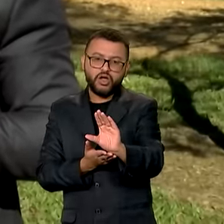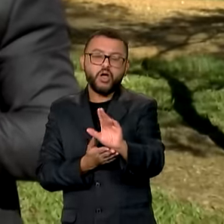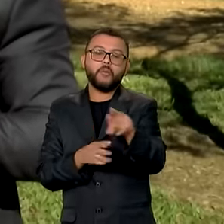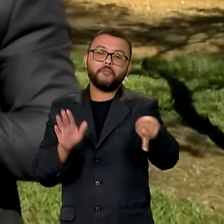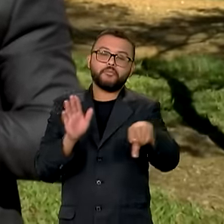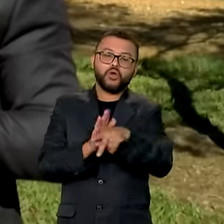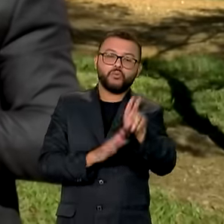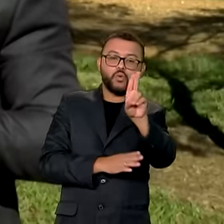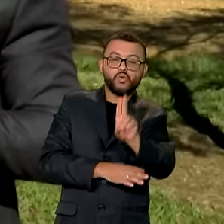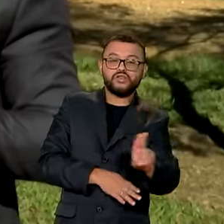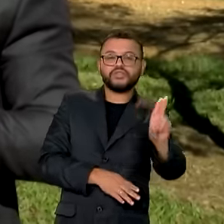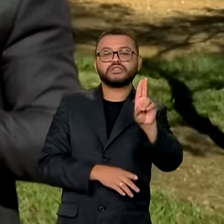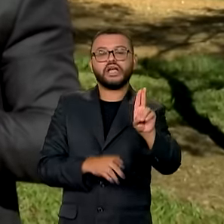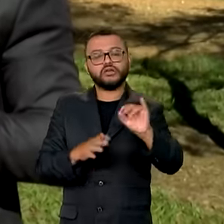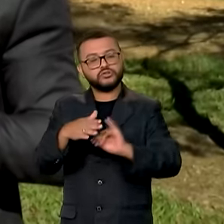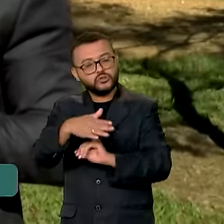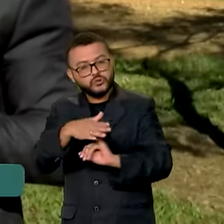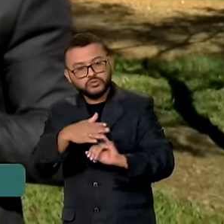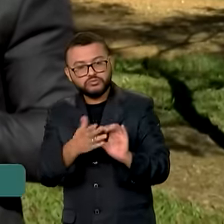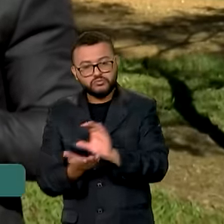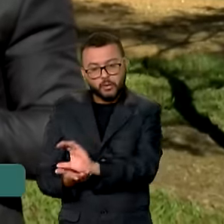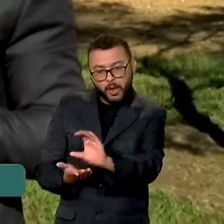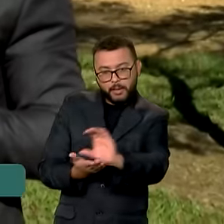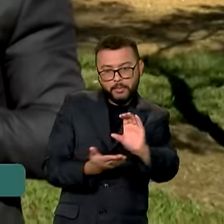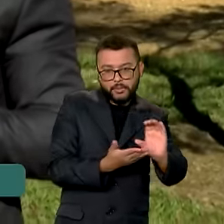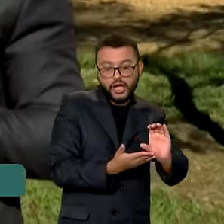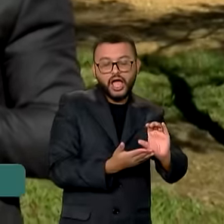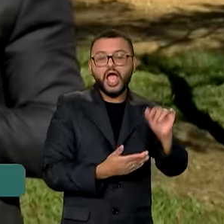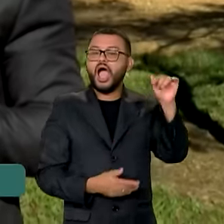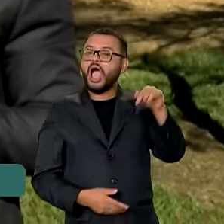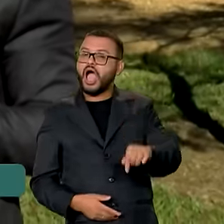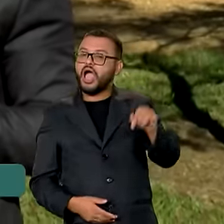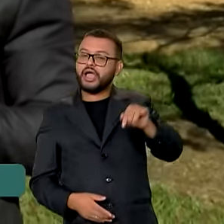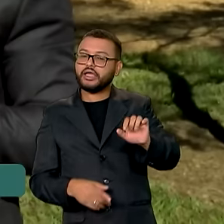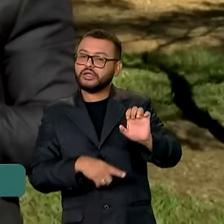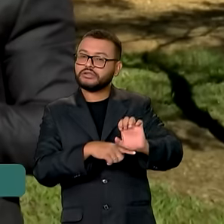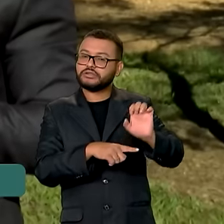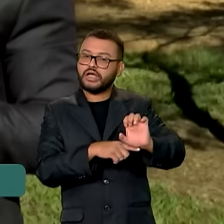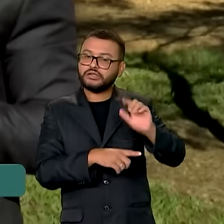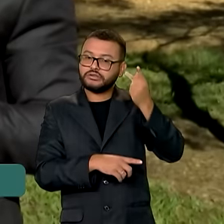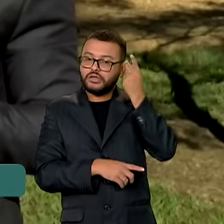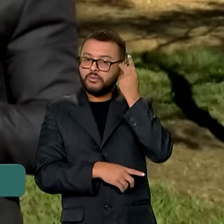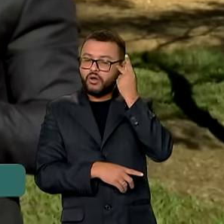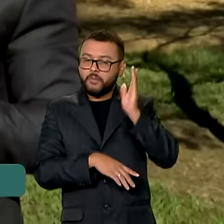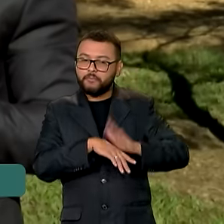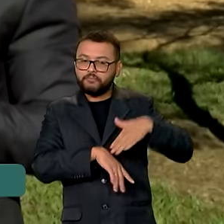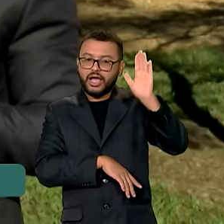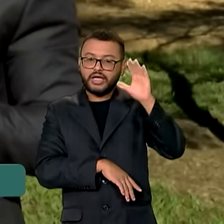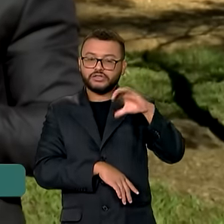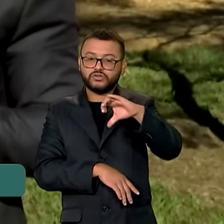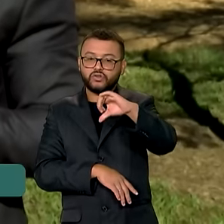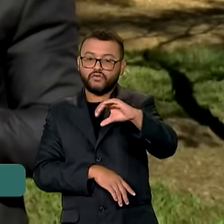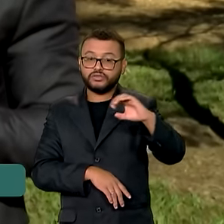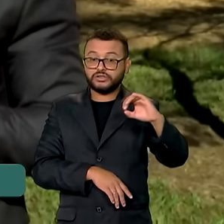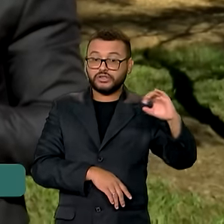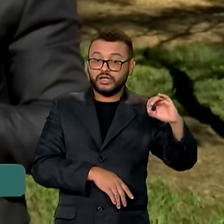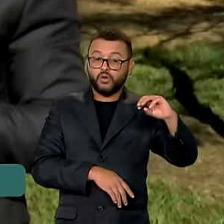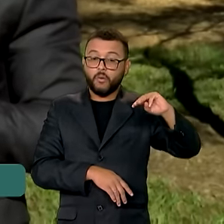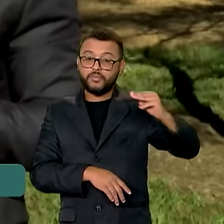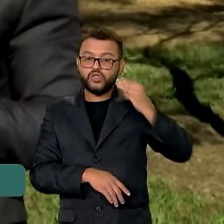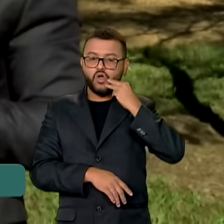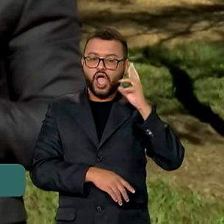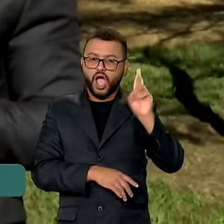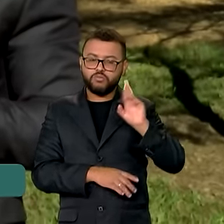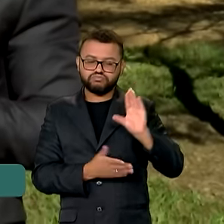universidades e institutos federais. Somente aqui no estado de São Paulo são mais de 900 milhões de